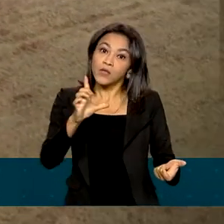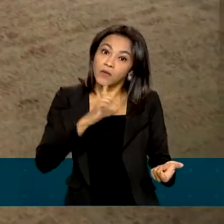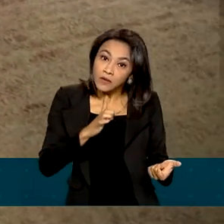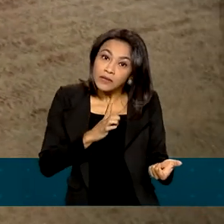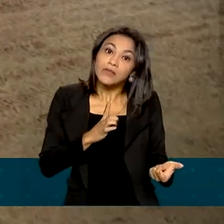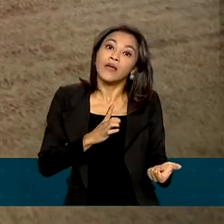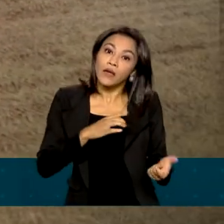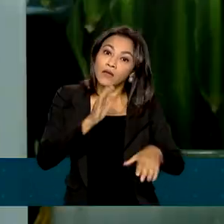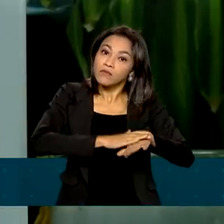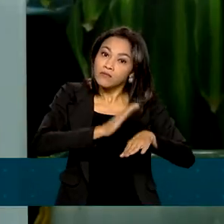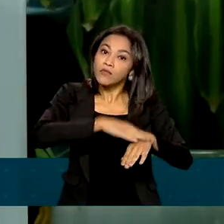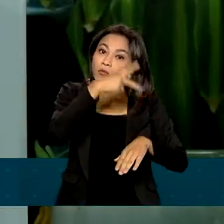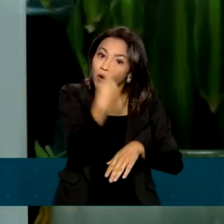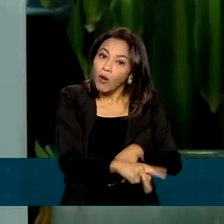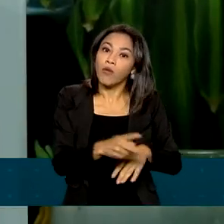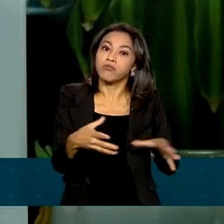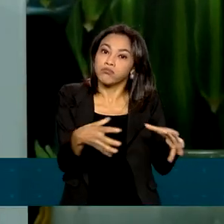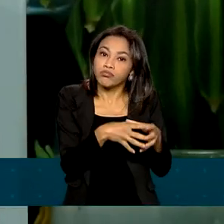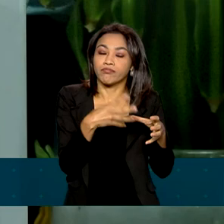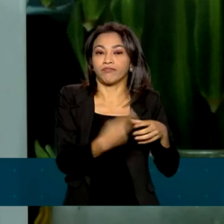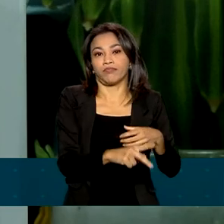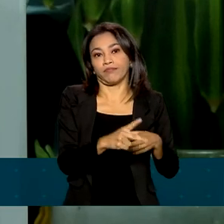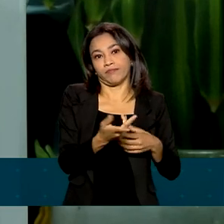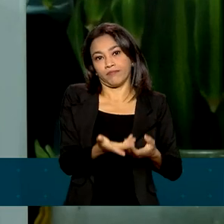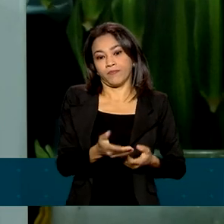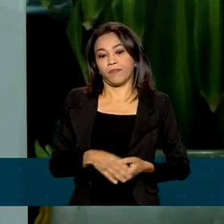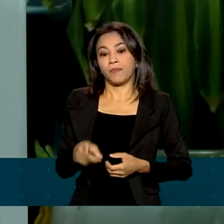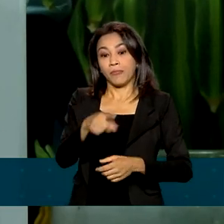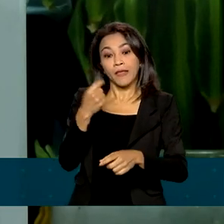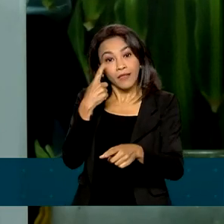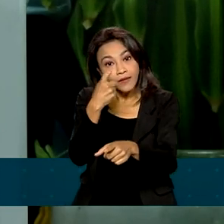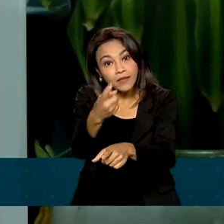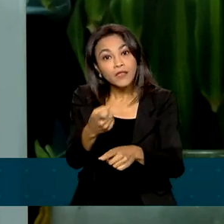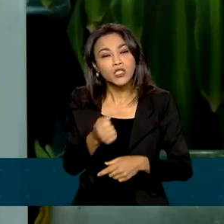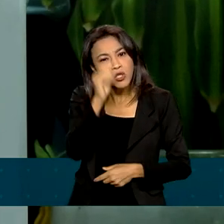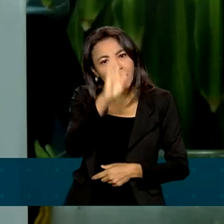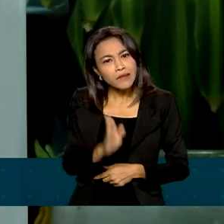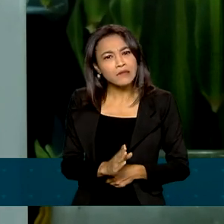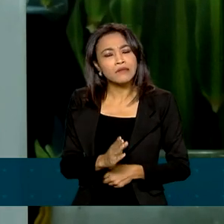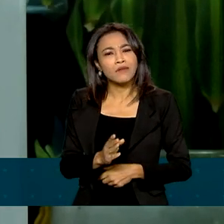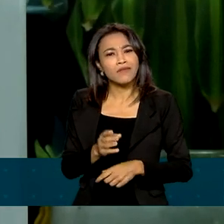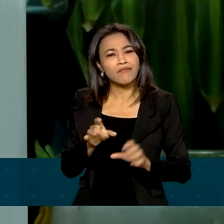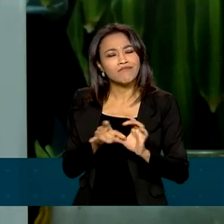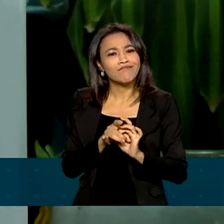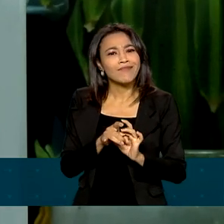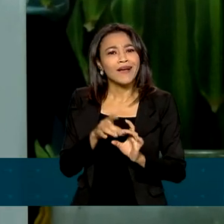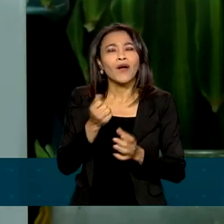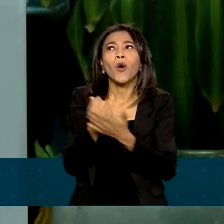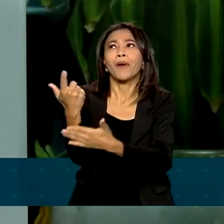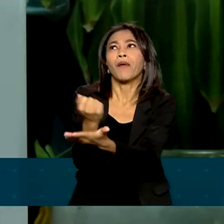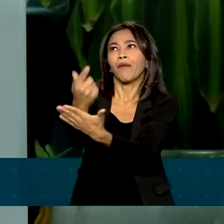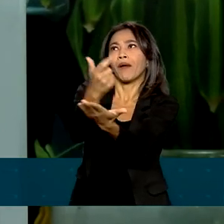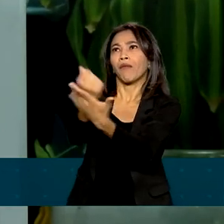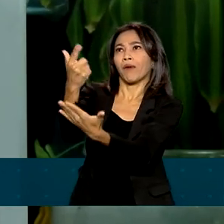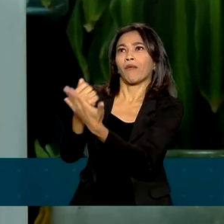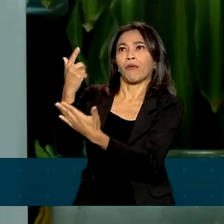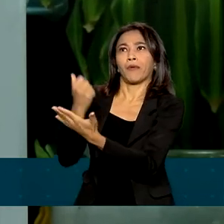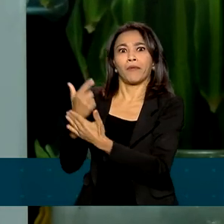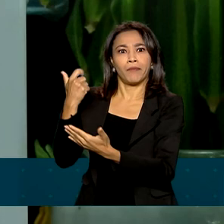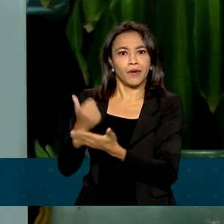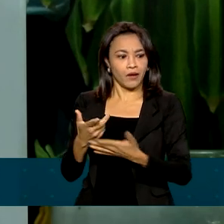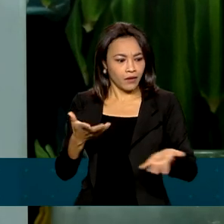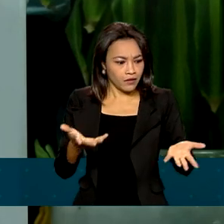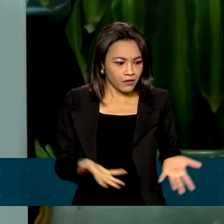desse tipo de insumo. Seria uma coisa imperativa o Brasil deixar de ser um importador do